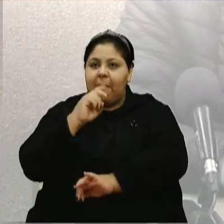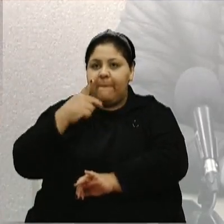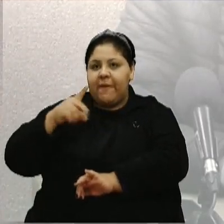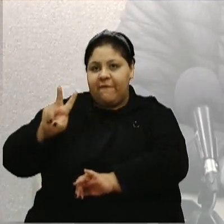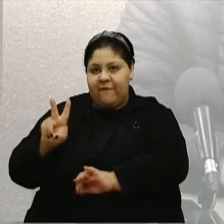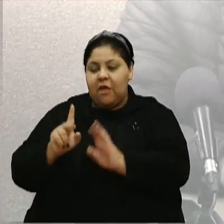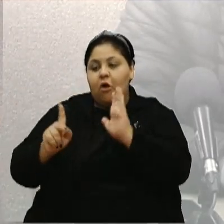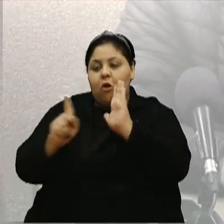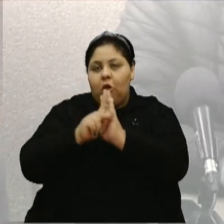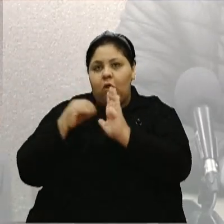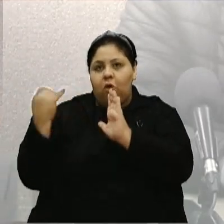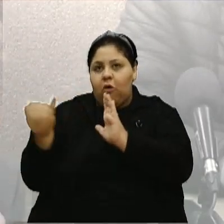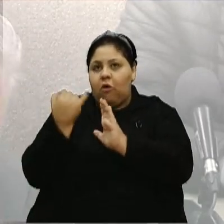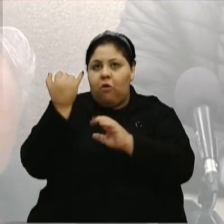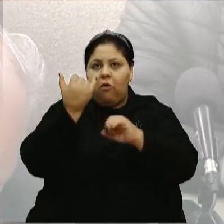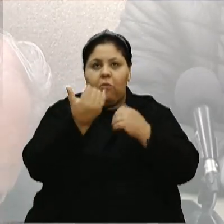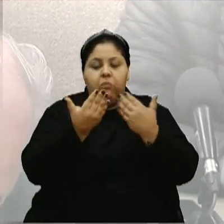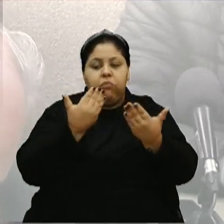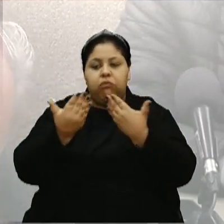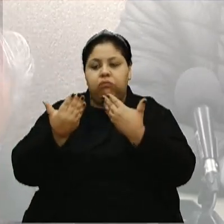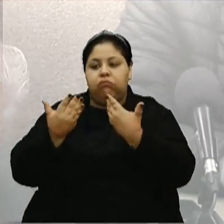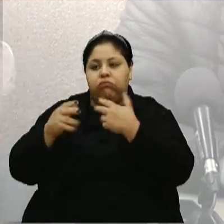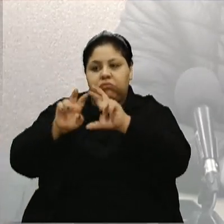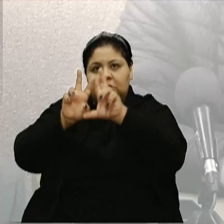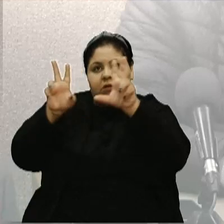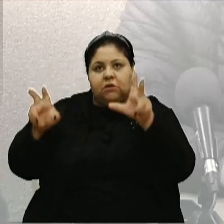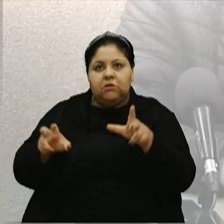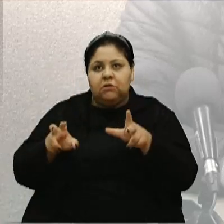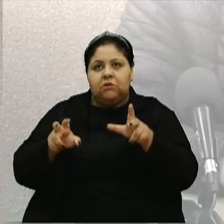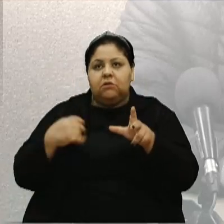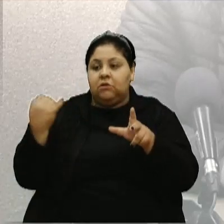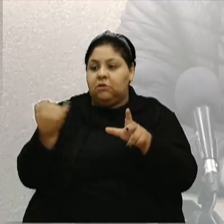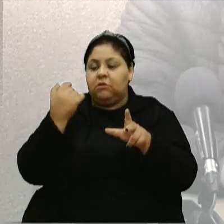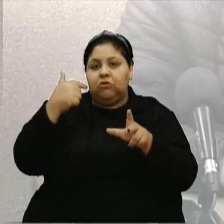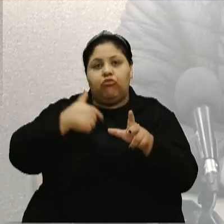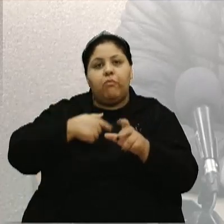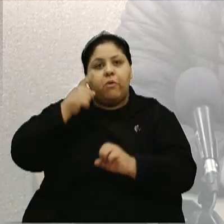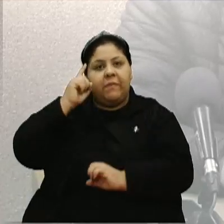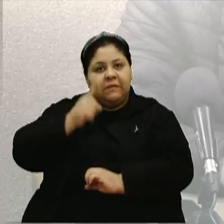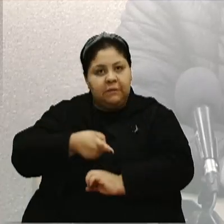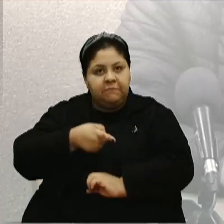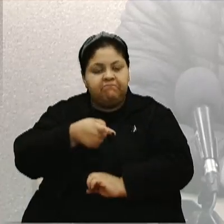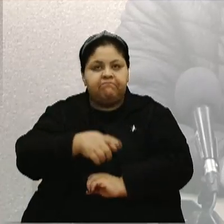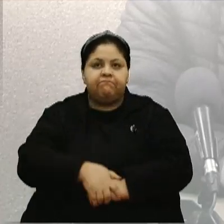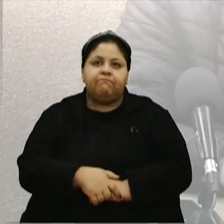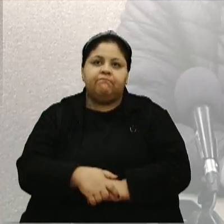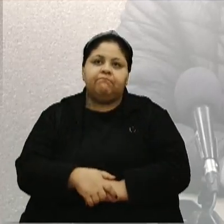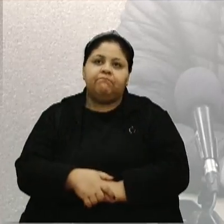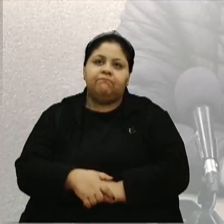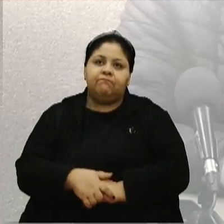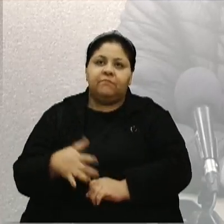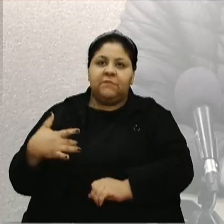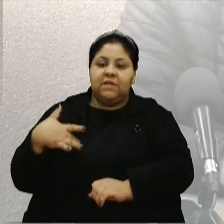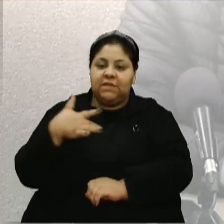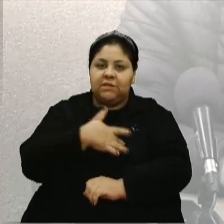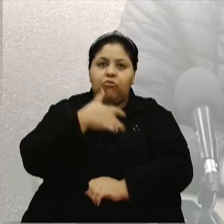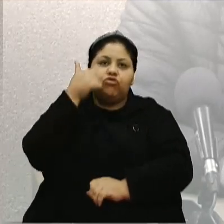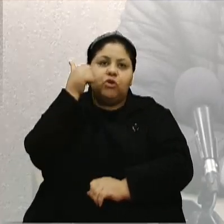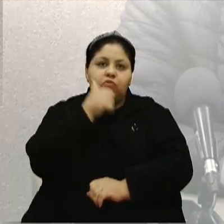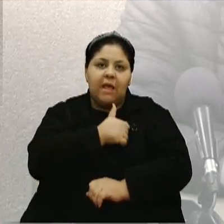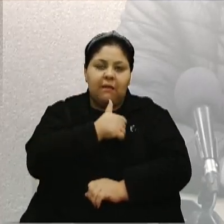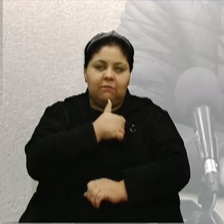importante que conversa sobre uma pauta essencial do meu mandato, que é saúde da mulher.